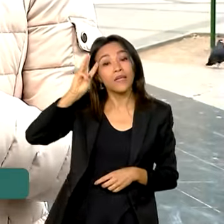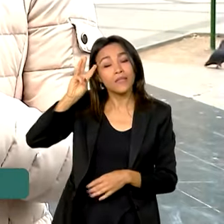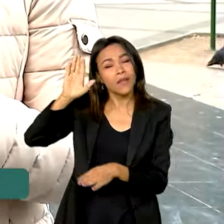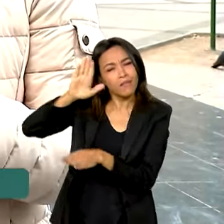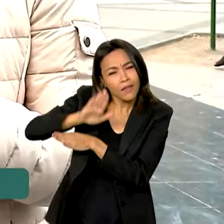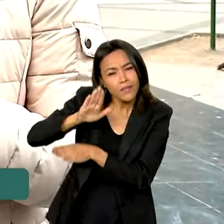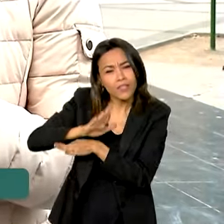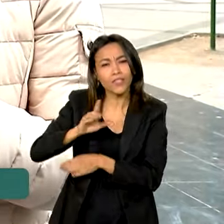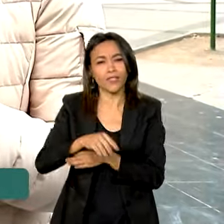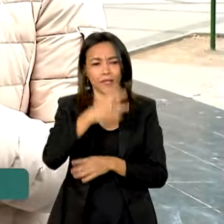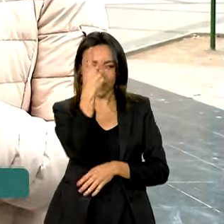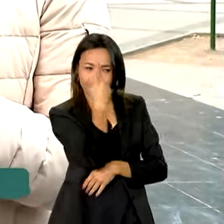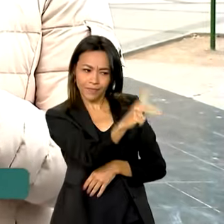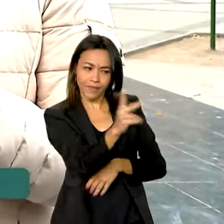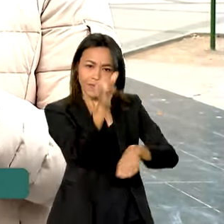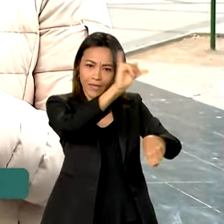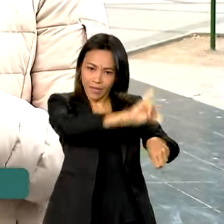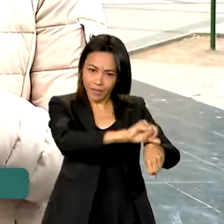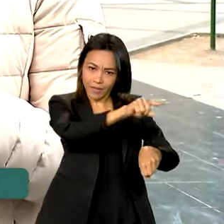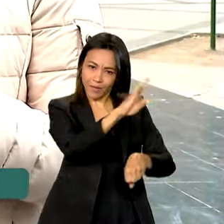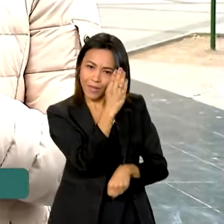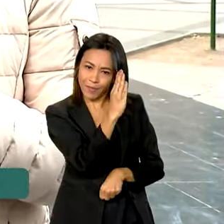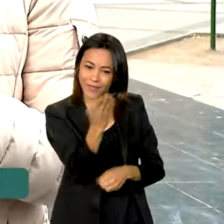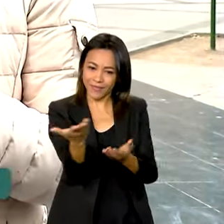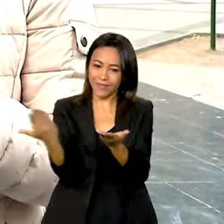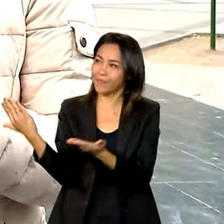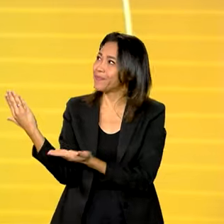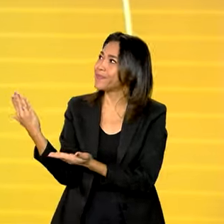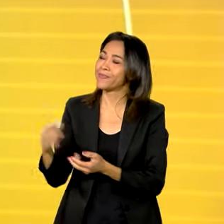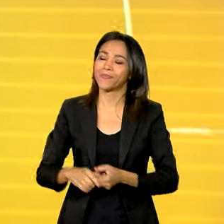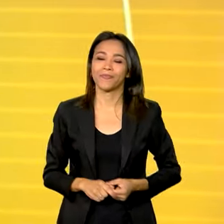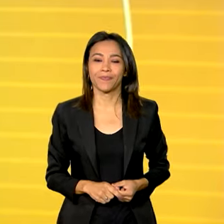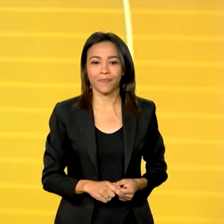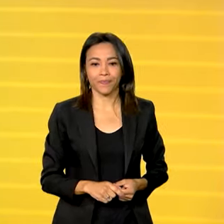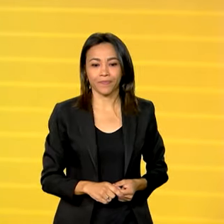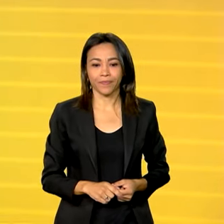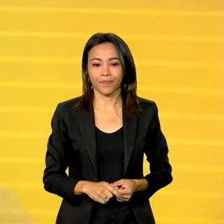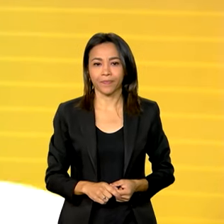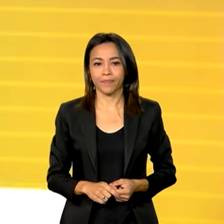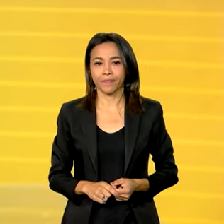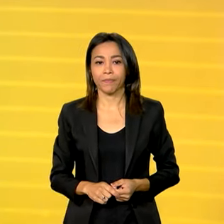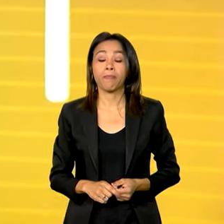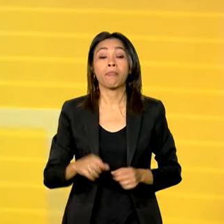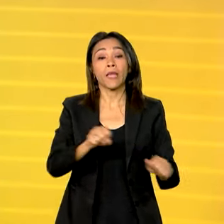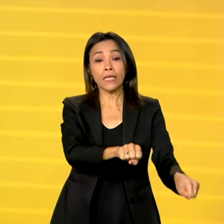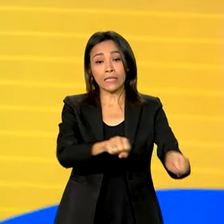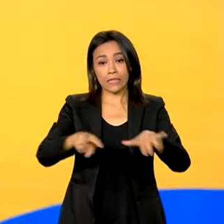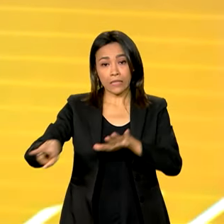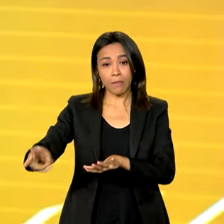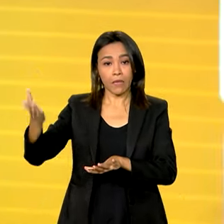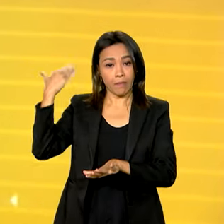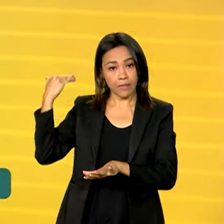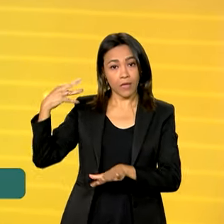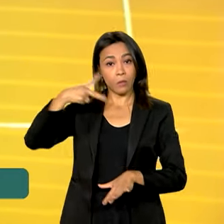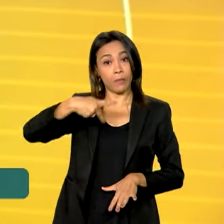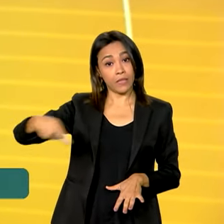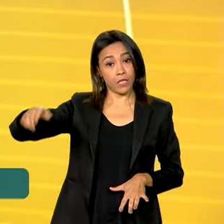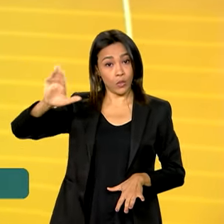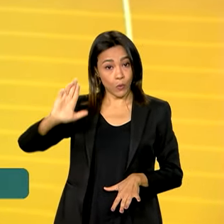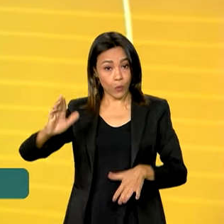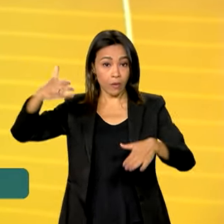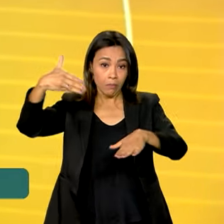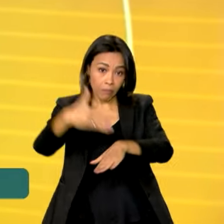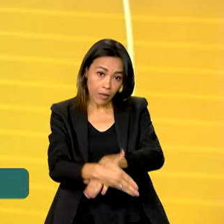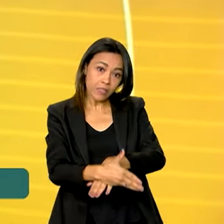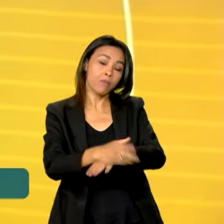De Santa Cruz de la Sierra, na Bolívia, Luana Karen. Na semana passada, o presidente Lula participou do